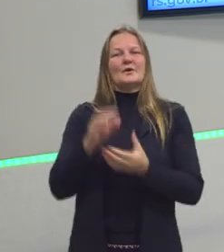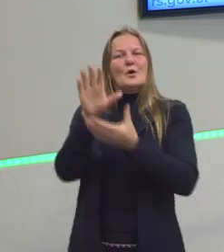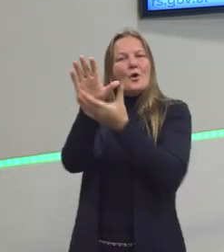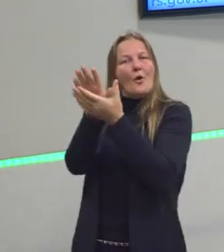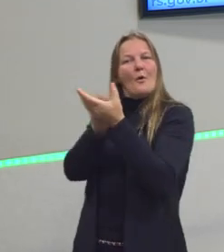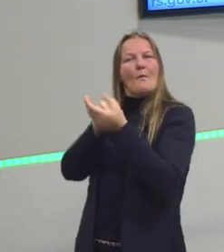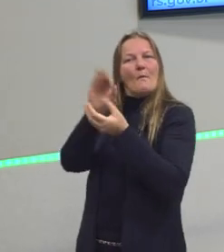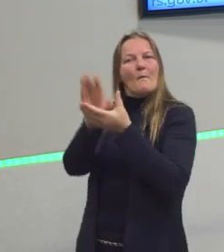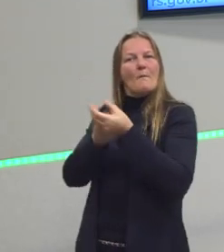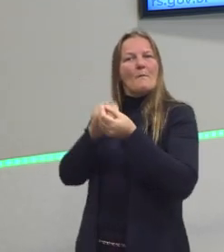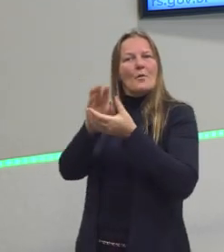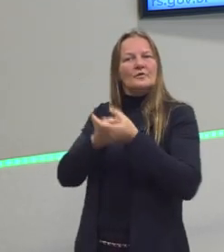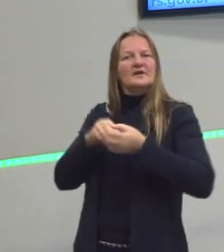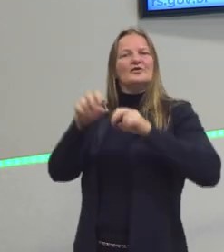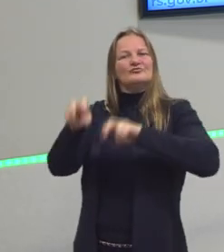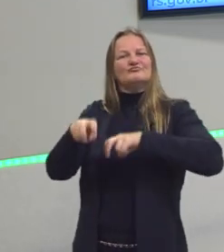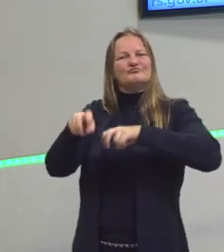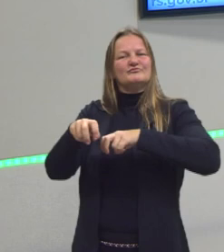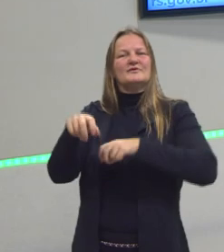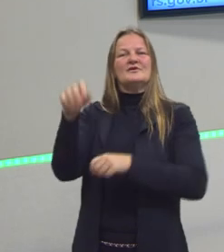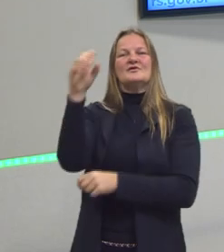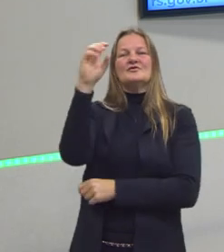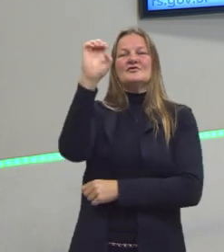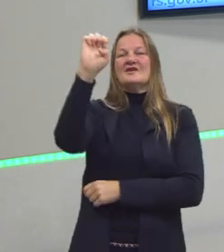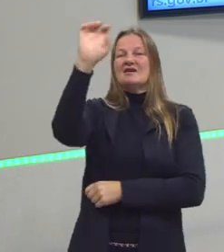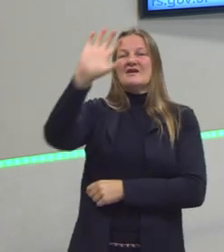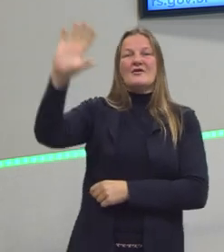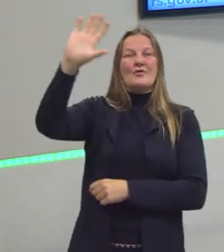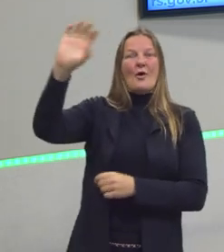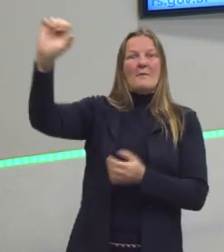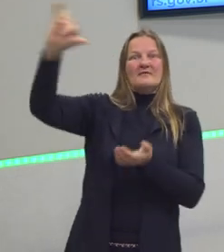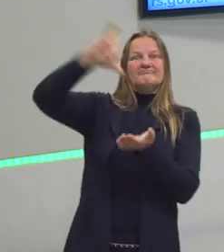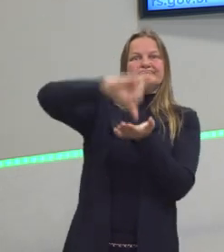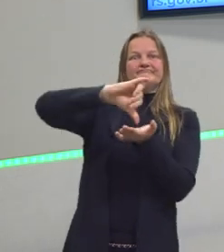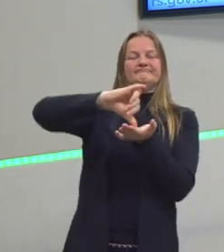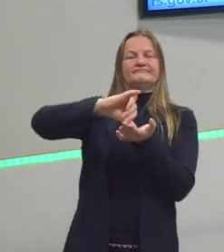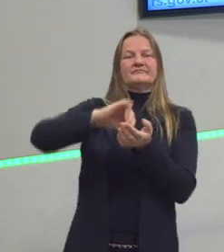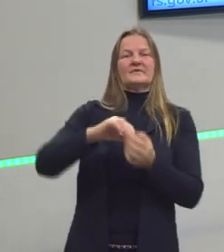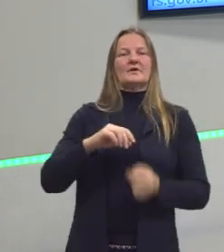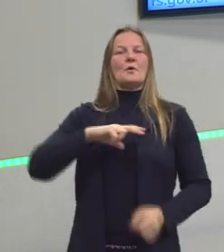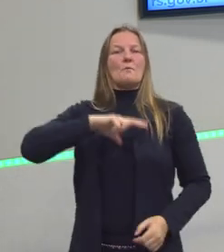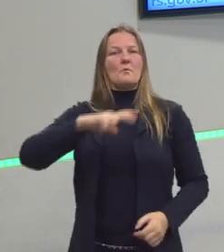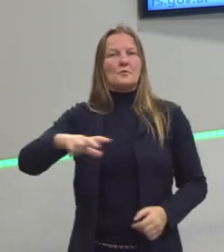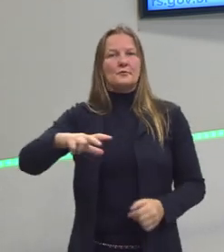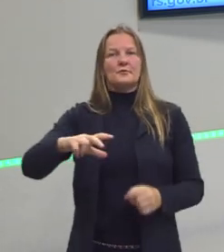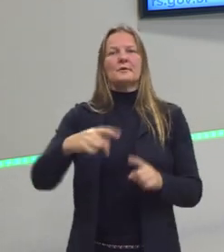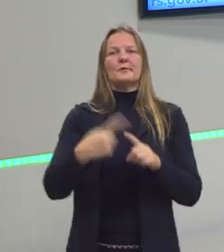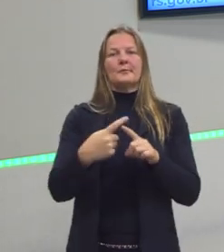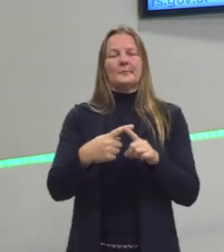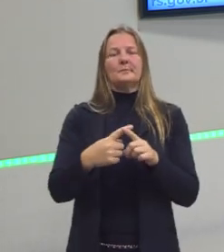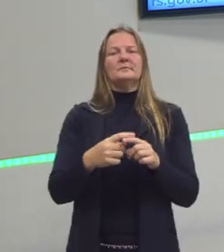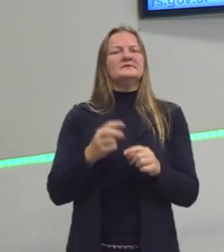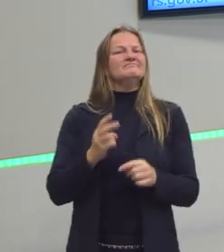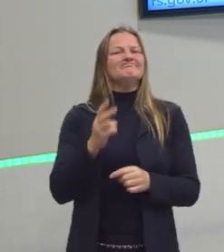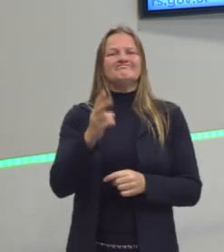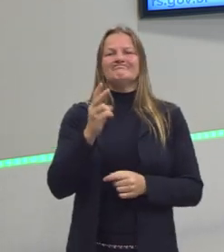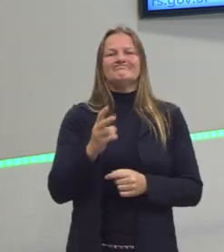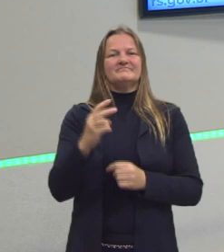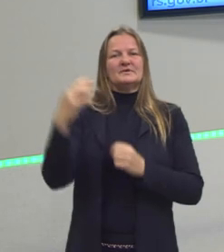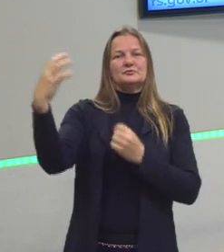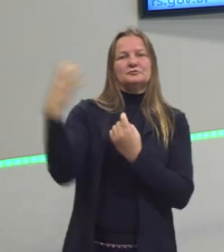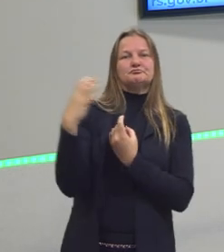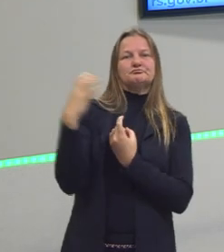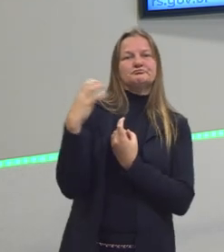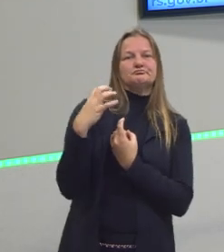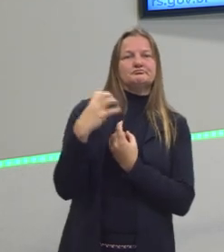eurocêntrico. E de uma forma colonial. O Brasil, colônia de Portugal, está aqui para servir produtos a